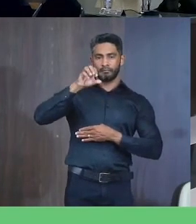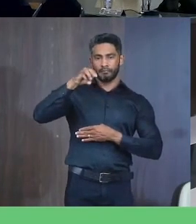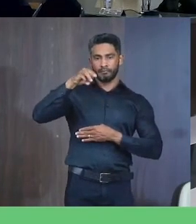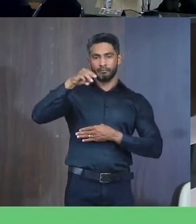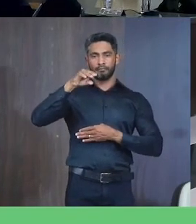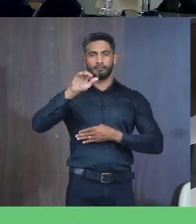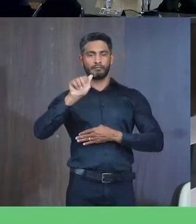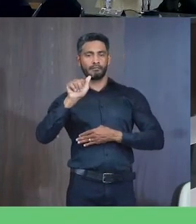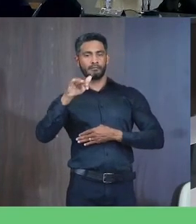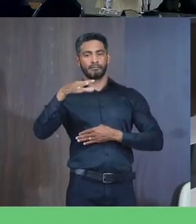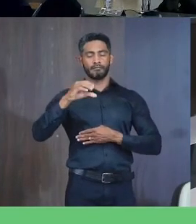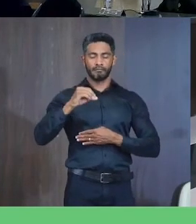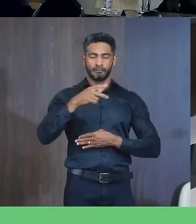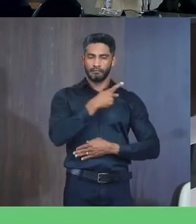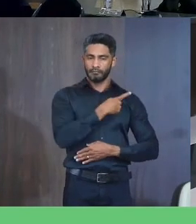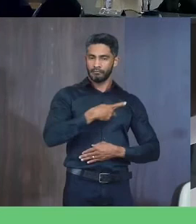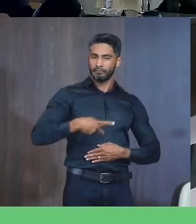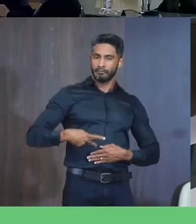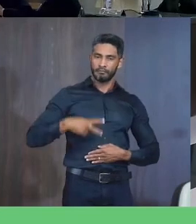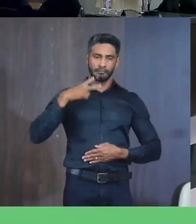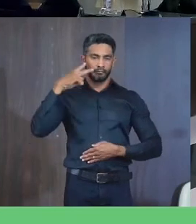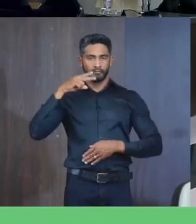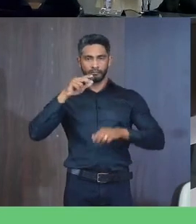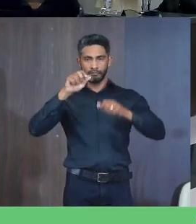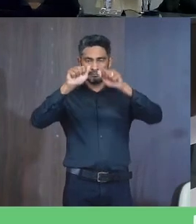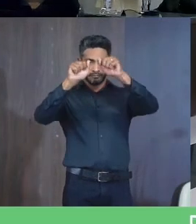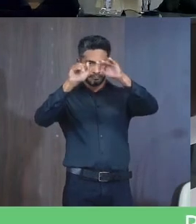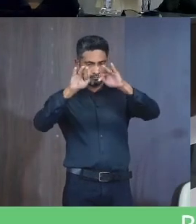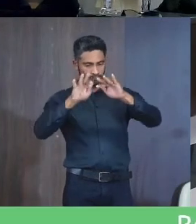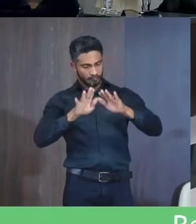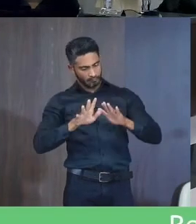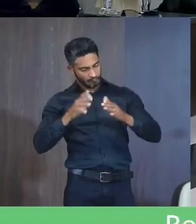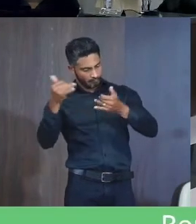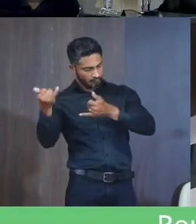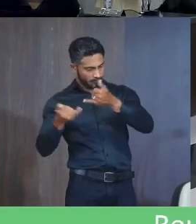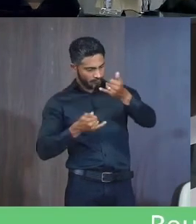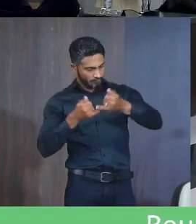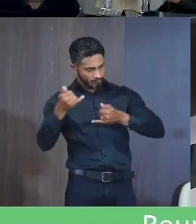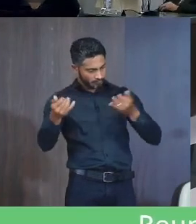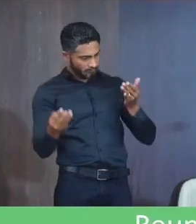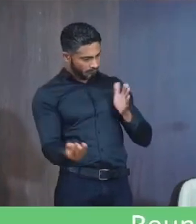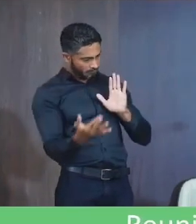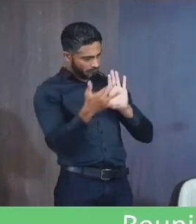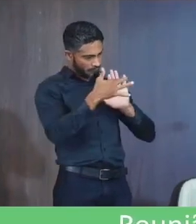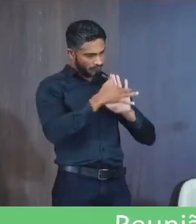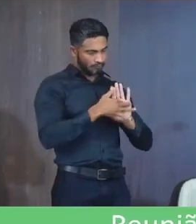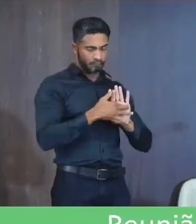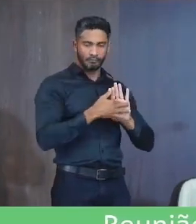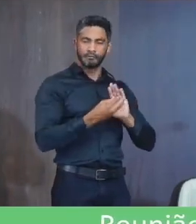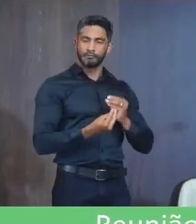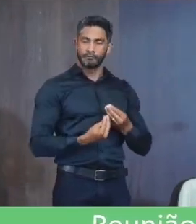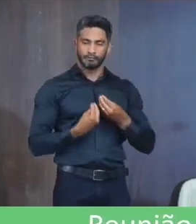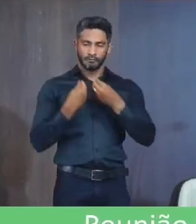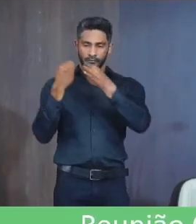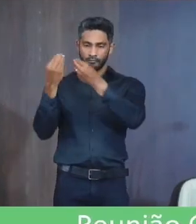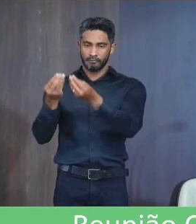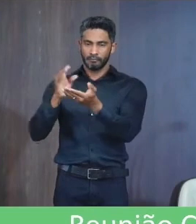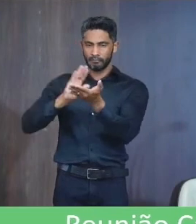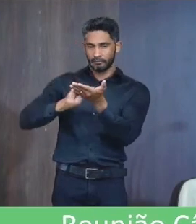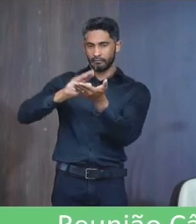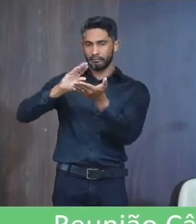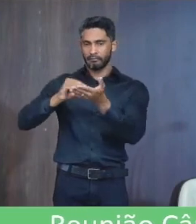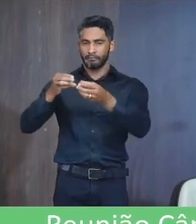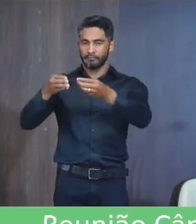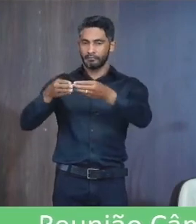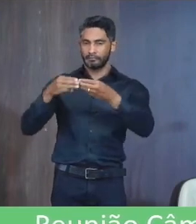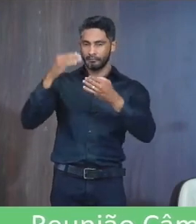Excelentíssimo Senhor presidente O vereador subassinado Vem após ouvir do plenário Na forma regimental Requerer Que conste Em ata